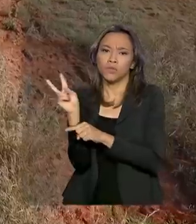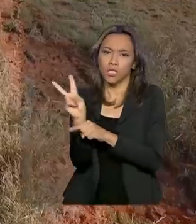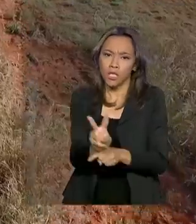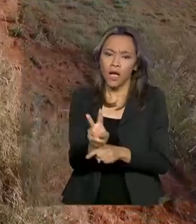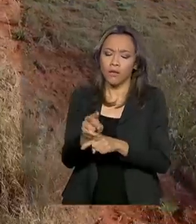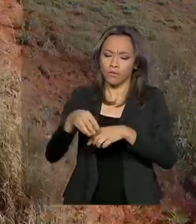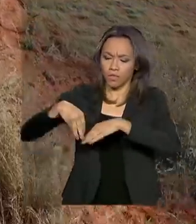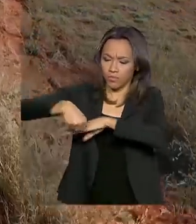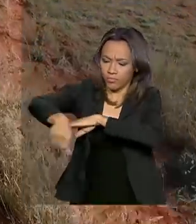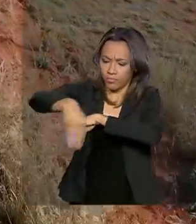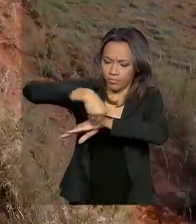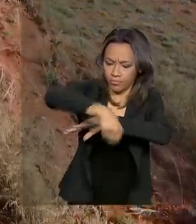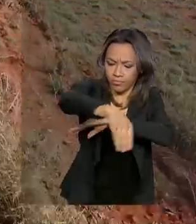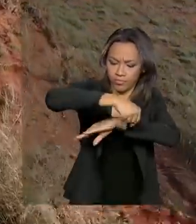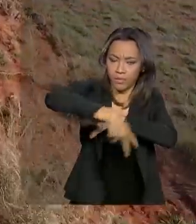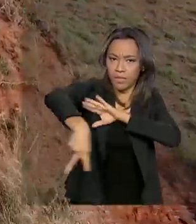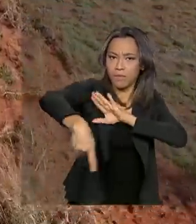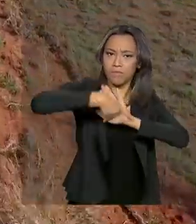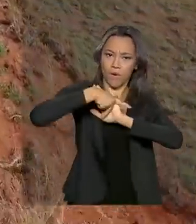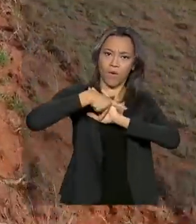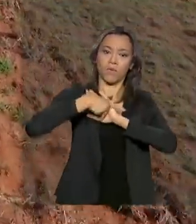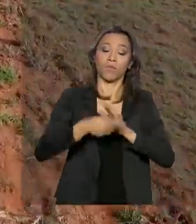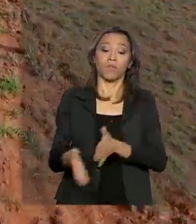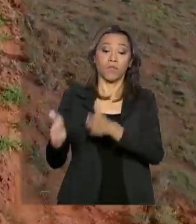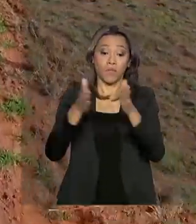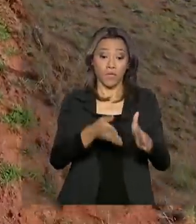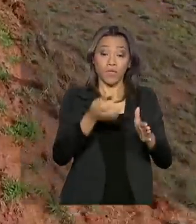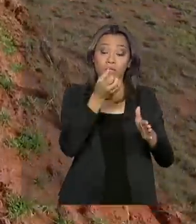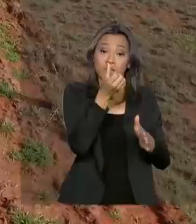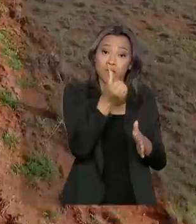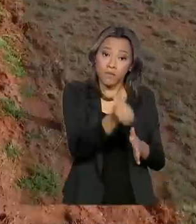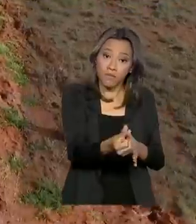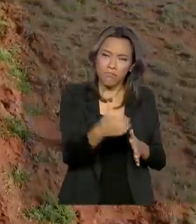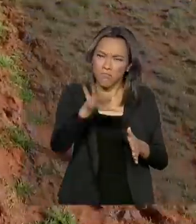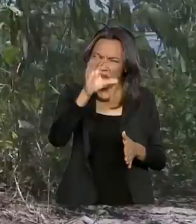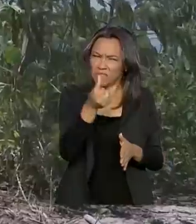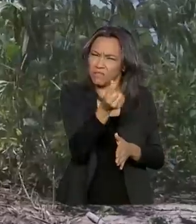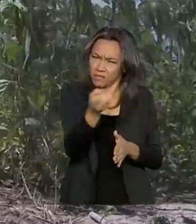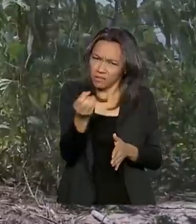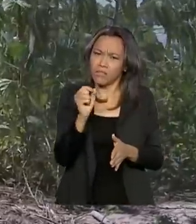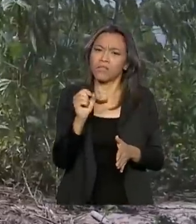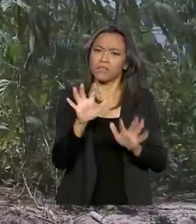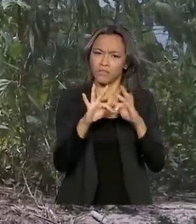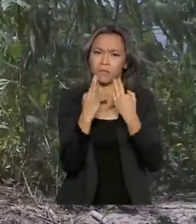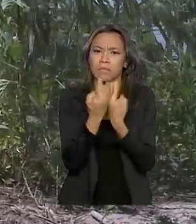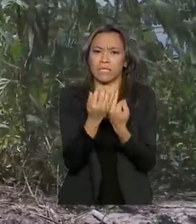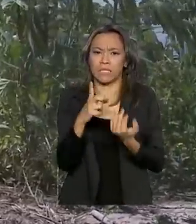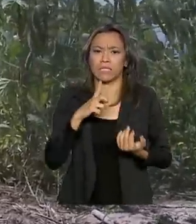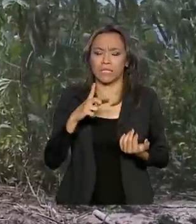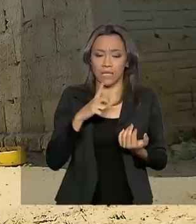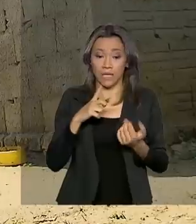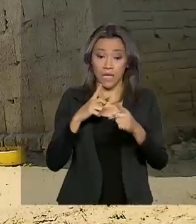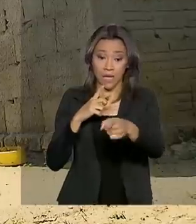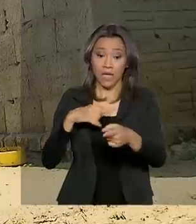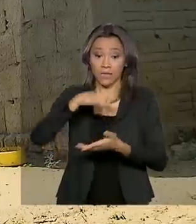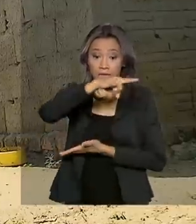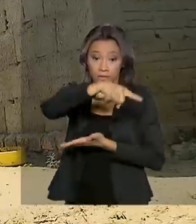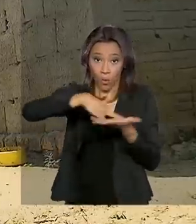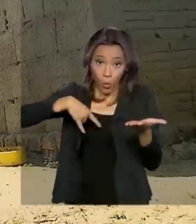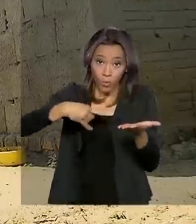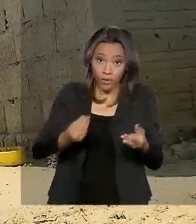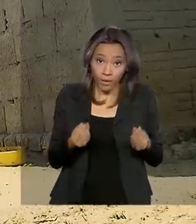Hoje, o Brasil tem 974 mil famílias assentadas. A regularização fundiária é uma